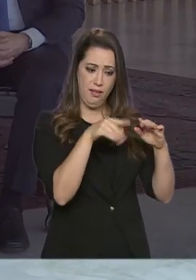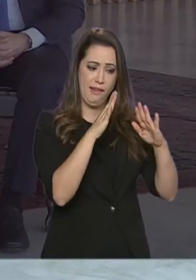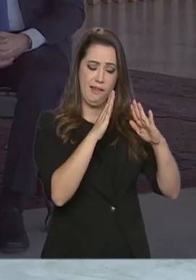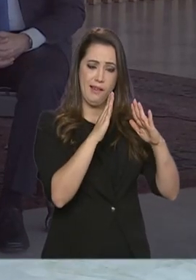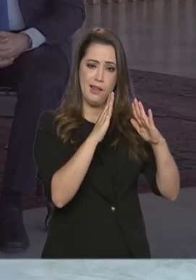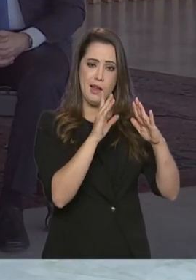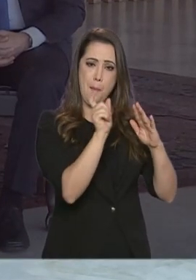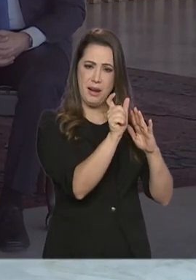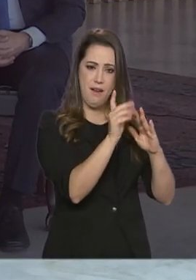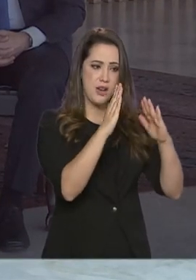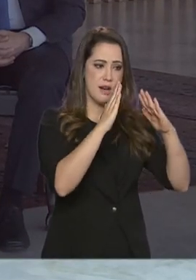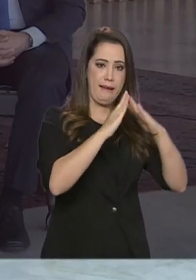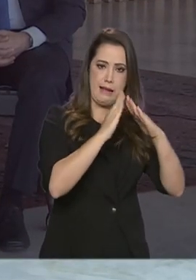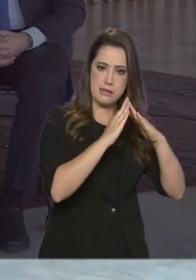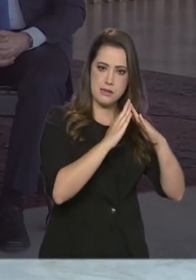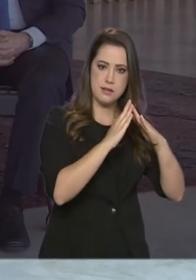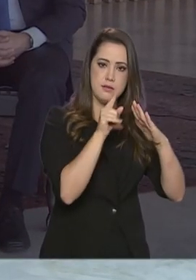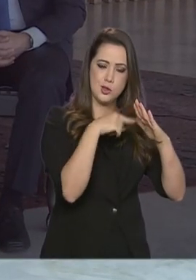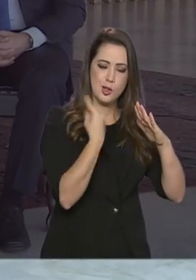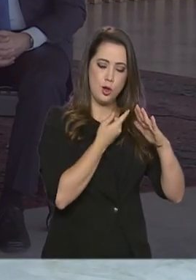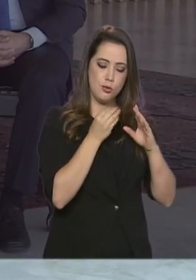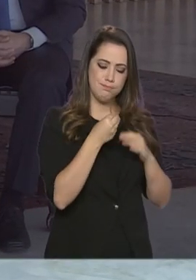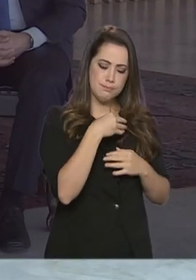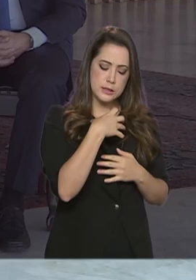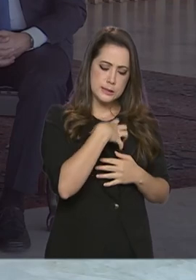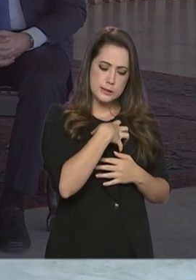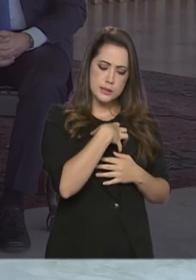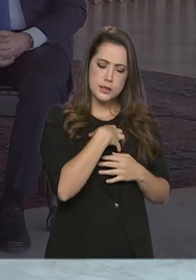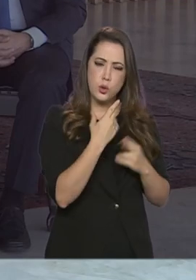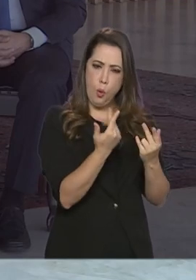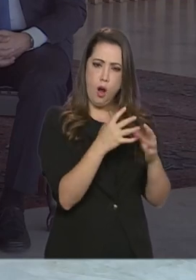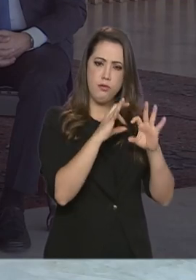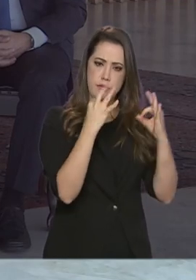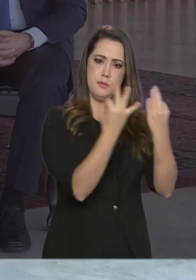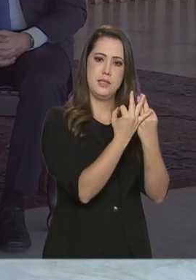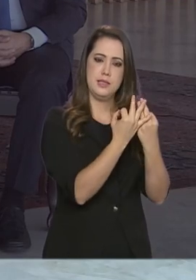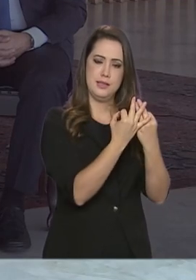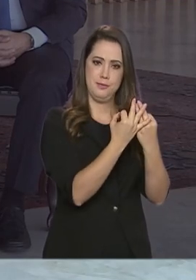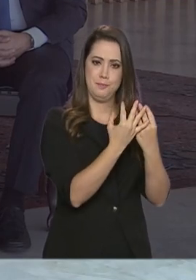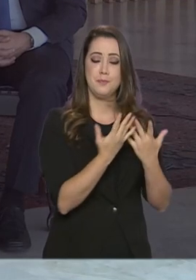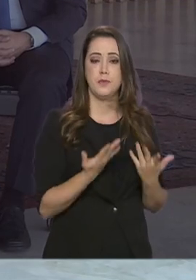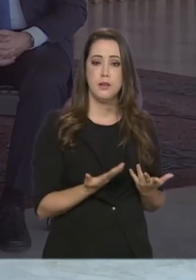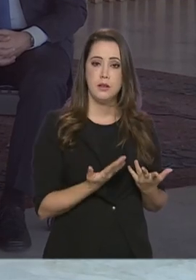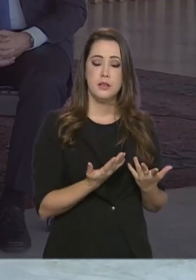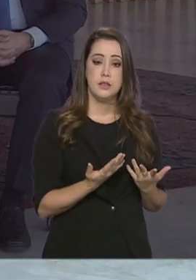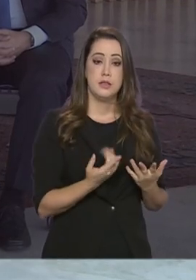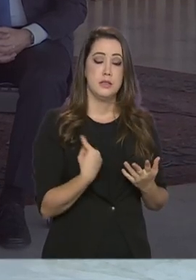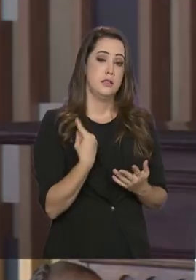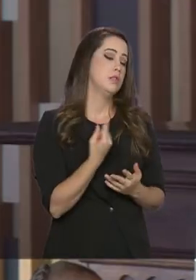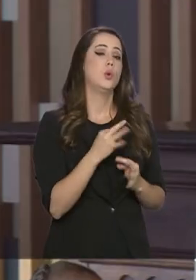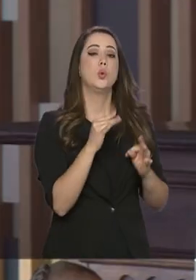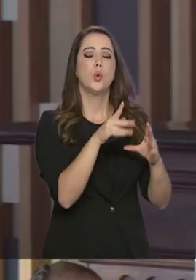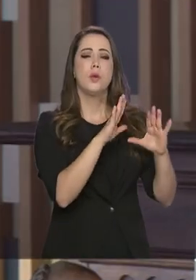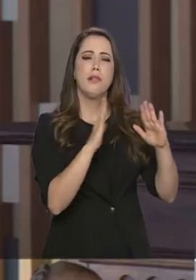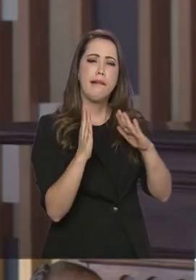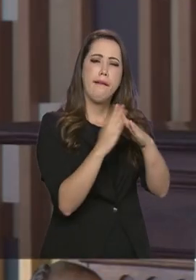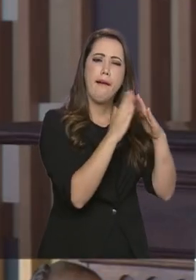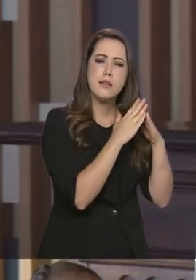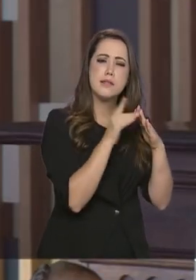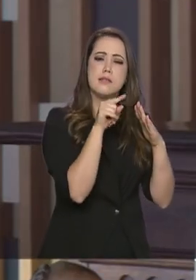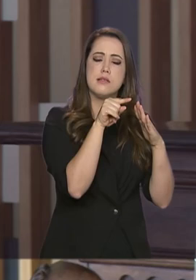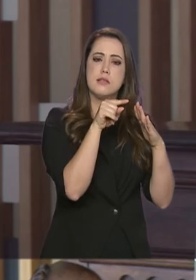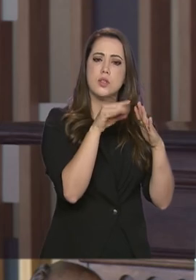porque todos nos sentimos parte, digamos, uma família aqui na nossa diplomacia. Praticamente toda a casa mobilizada,